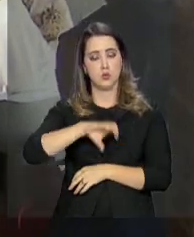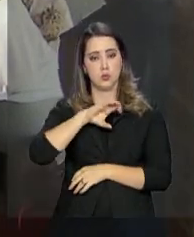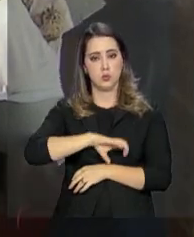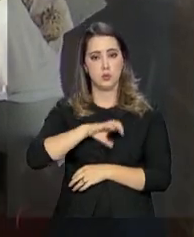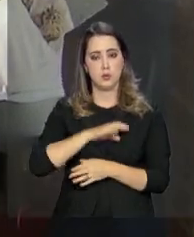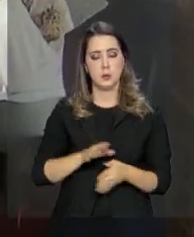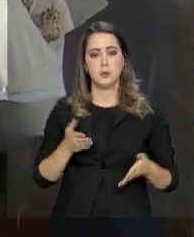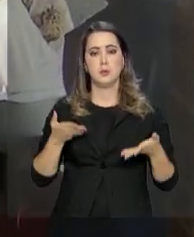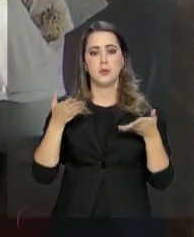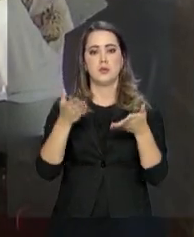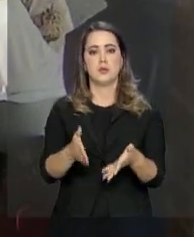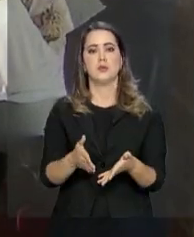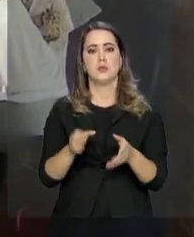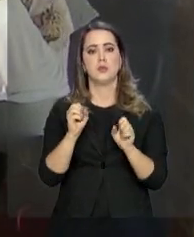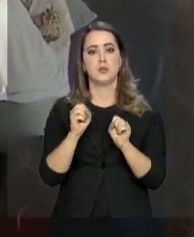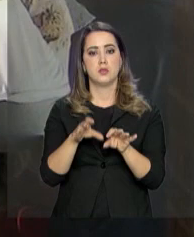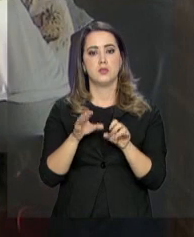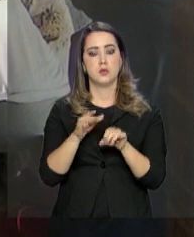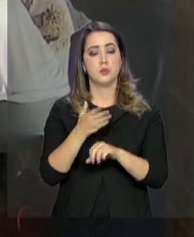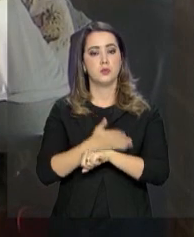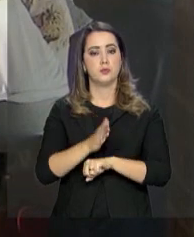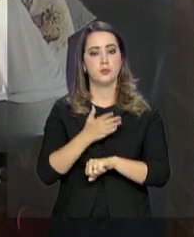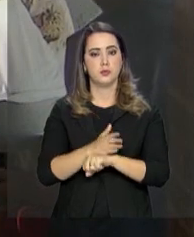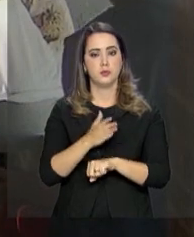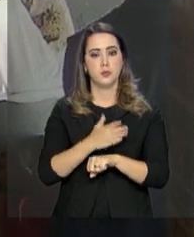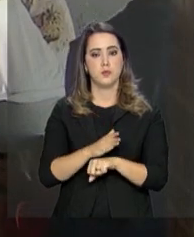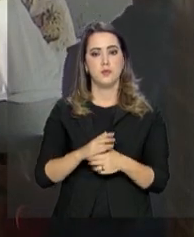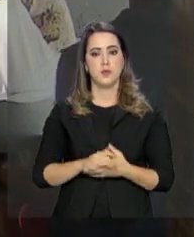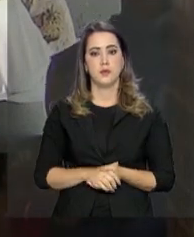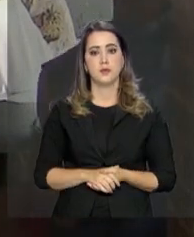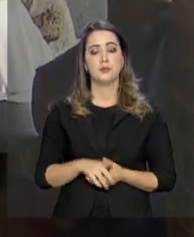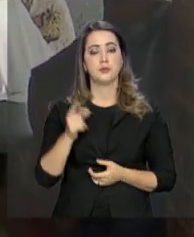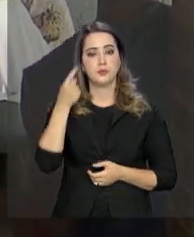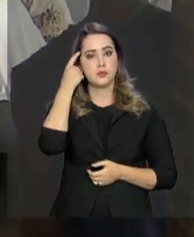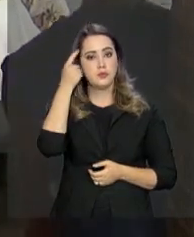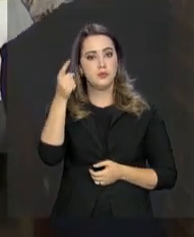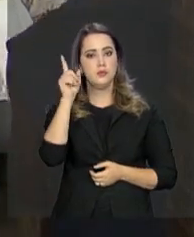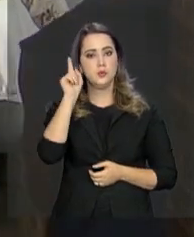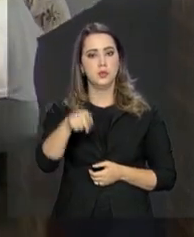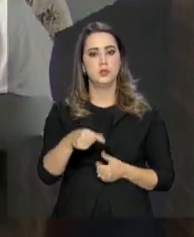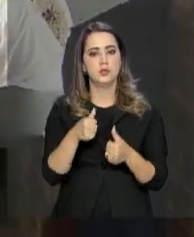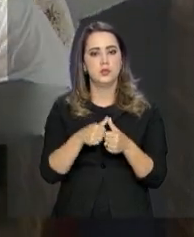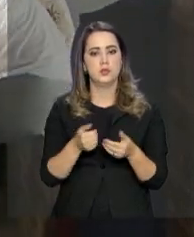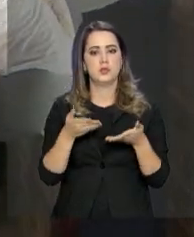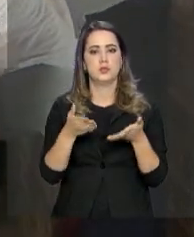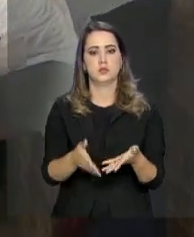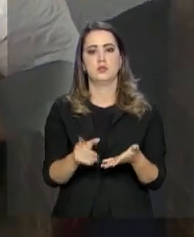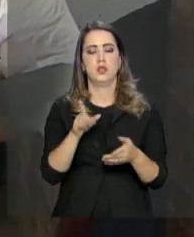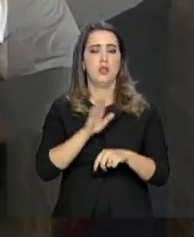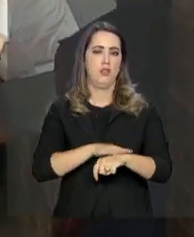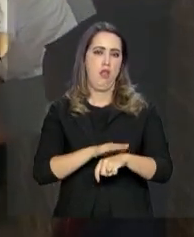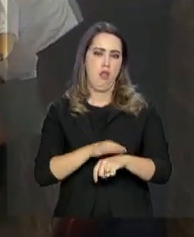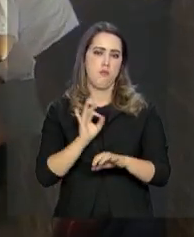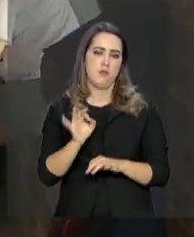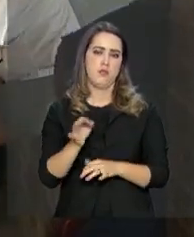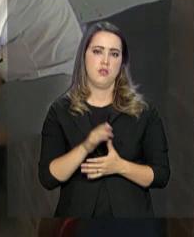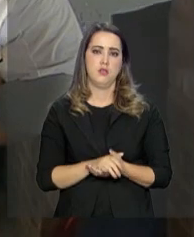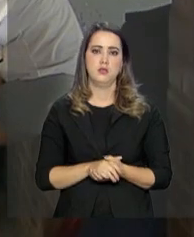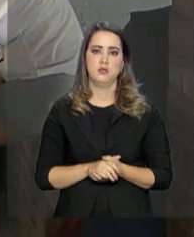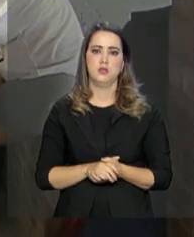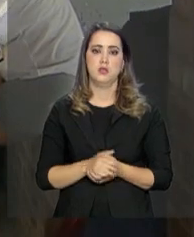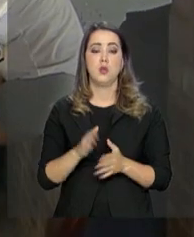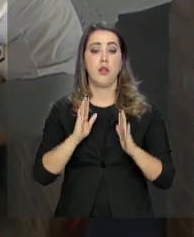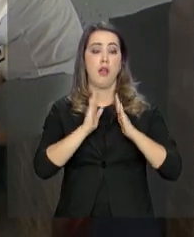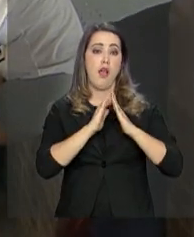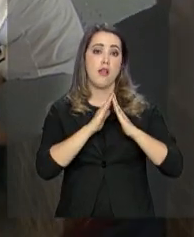participar de oficinas de capacitação e qualificação profissional. A ideia é que a estrada aqui seja temporária, uma espécie de